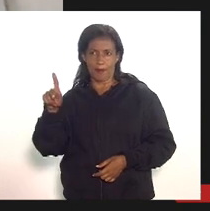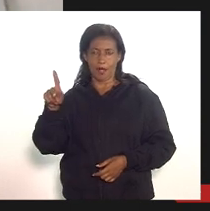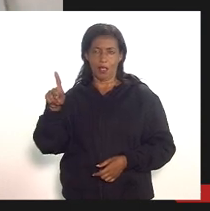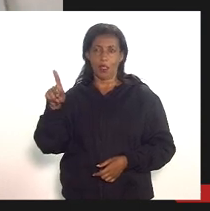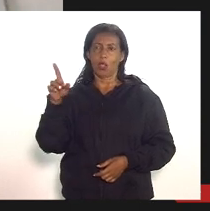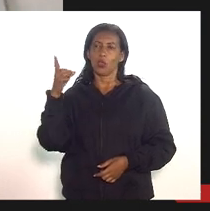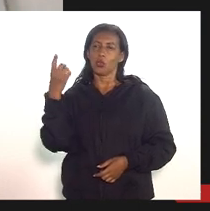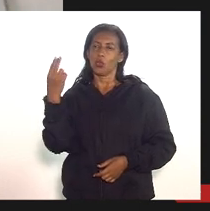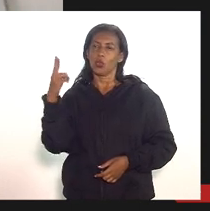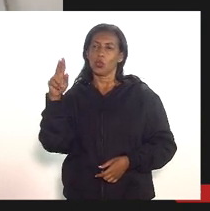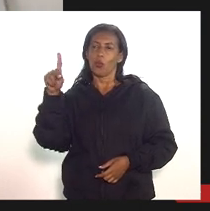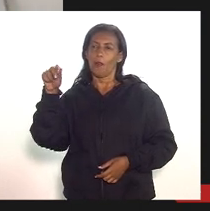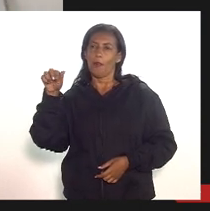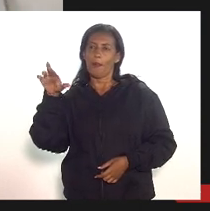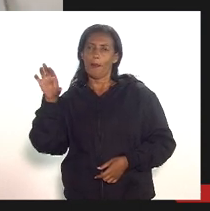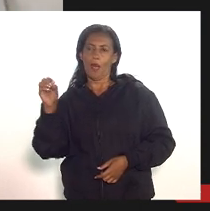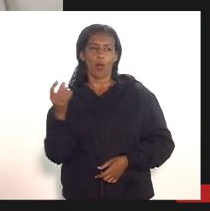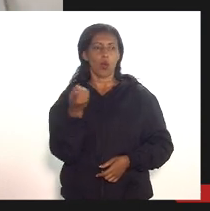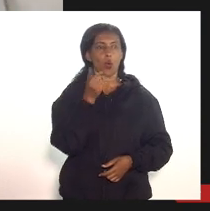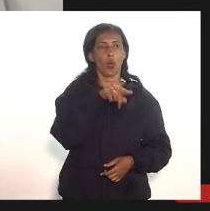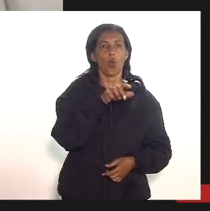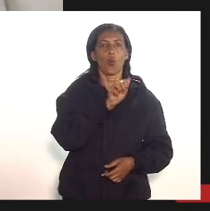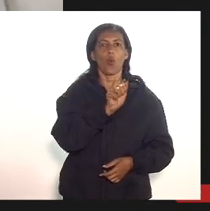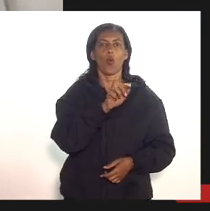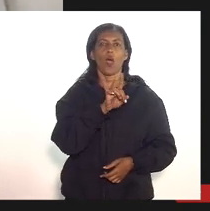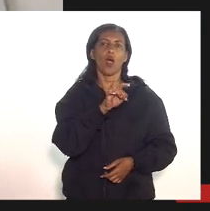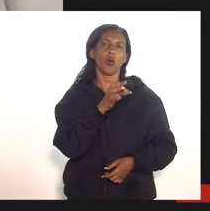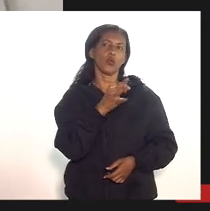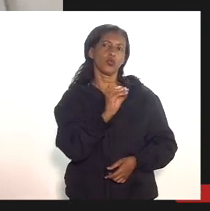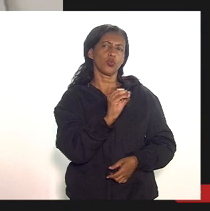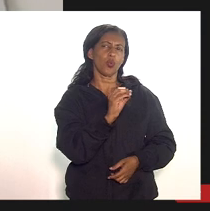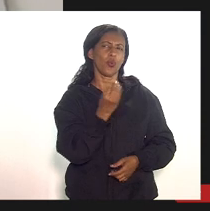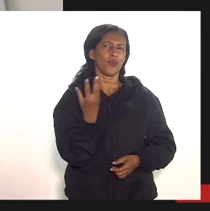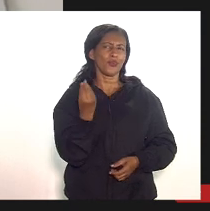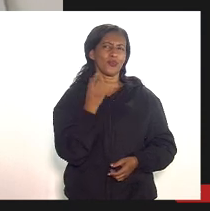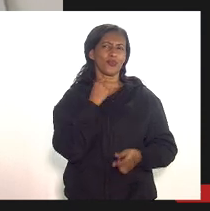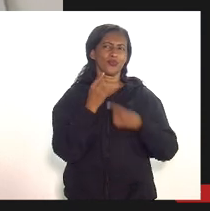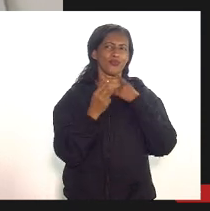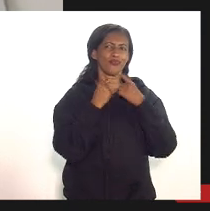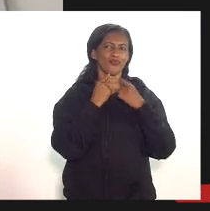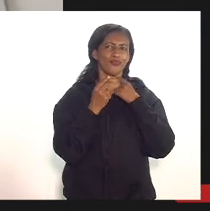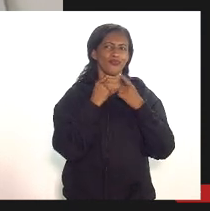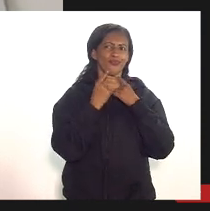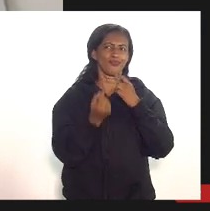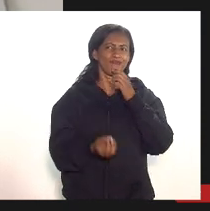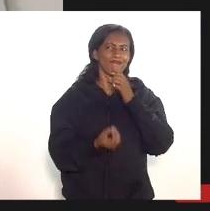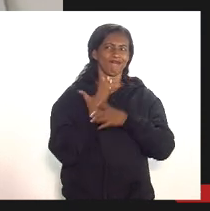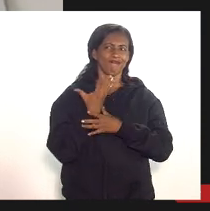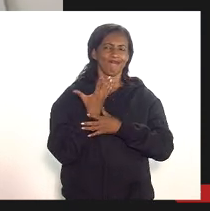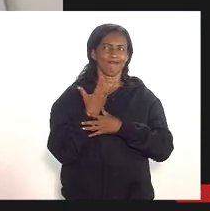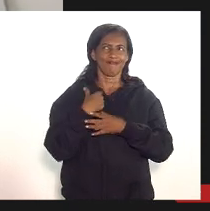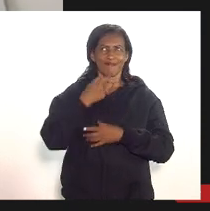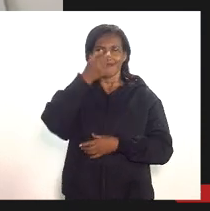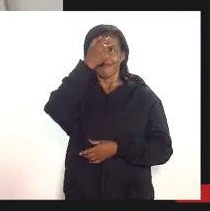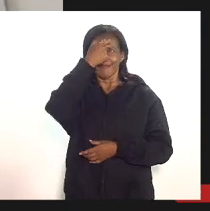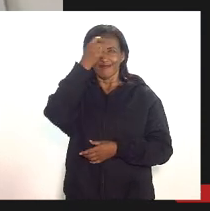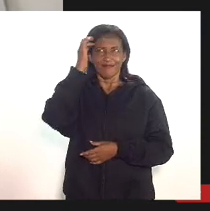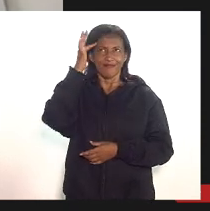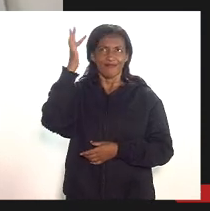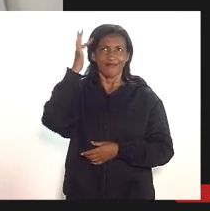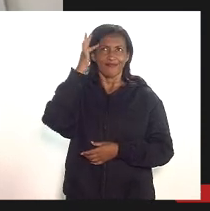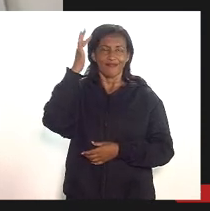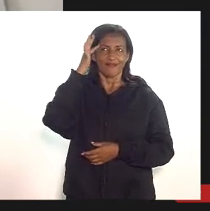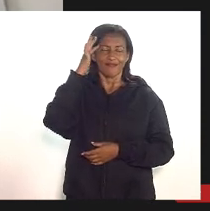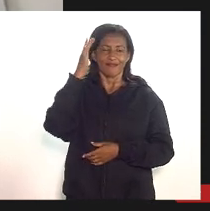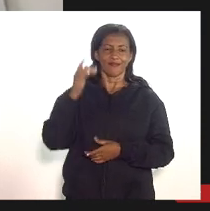auditor doutor Fortunato muitos questionamentos né surgiram em nossas mentes inclusive na